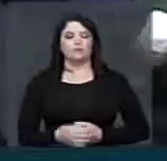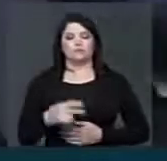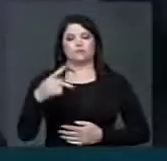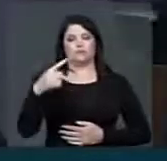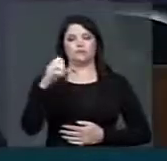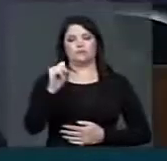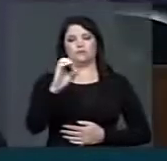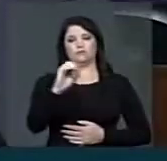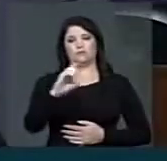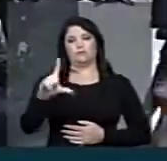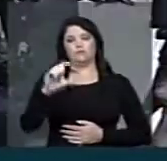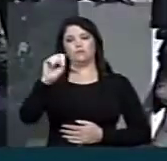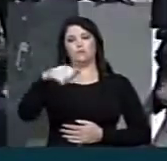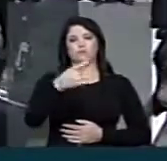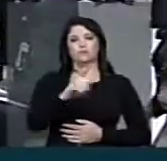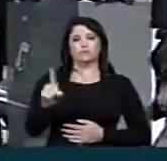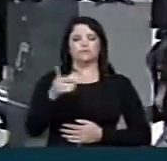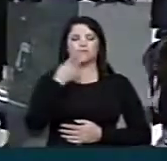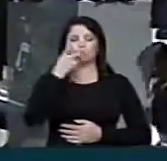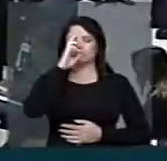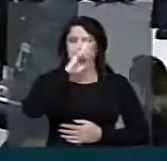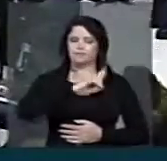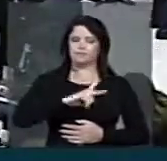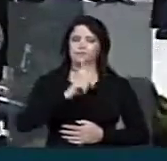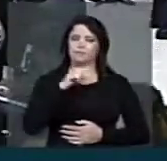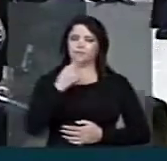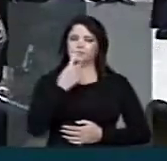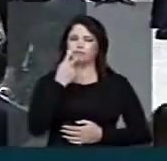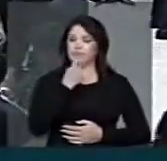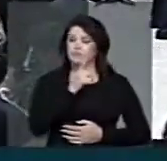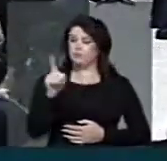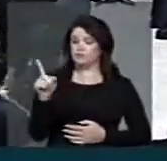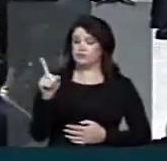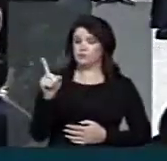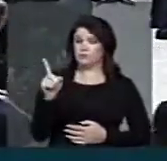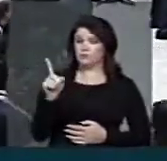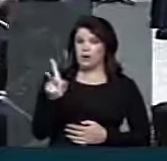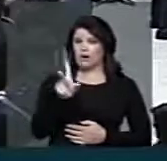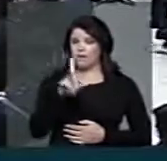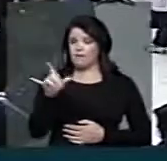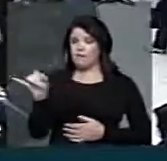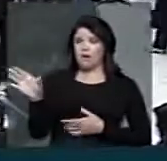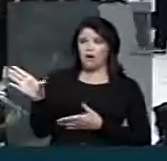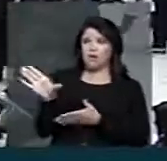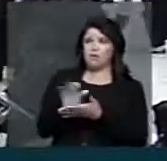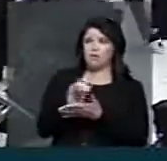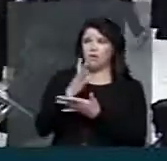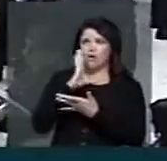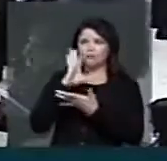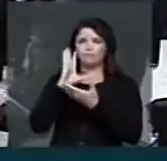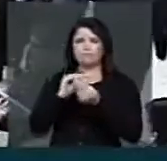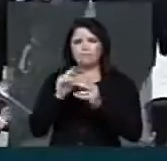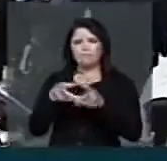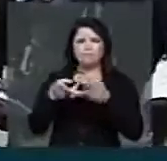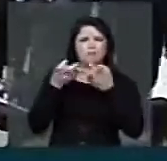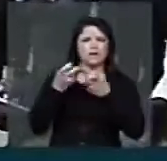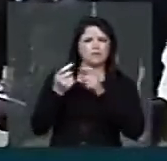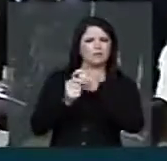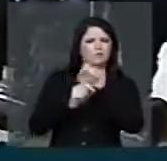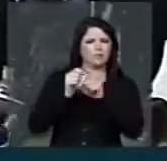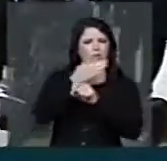Viu ou não? Senhor presidente, o nosso não deriva de uma compreensão e de uma concepção.